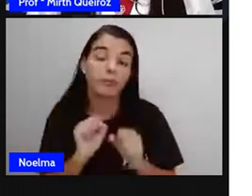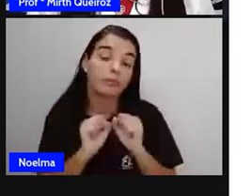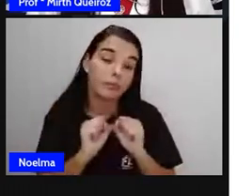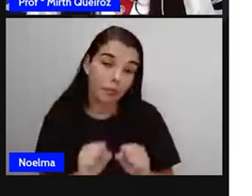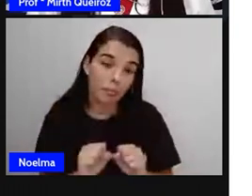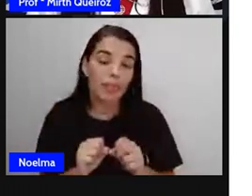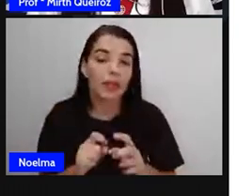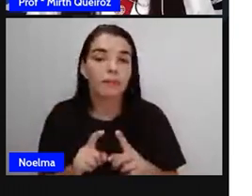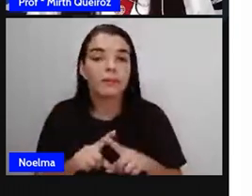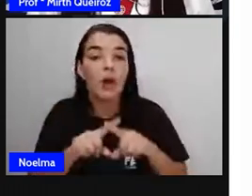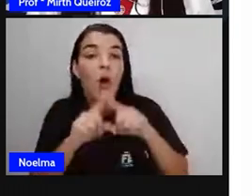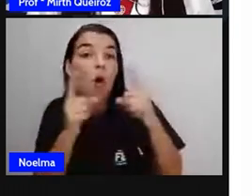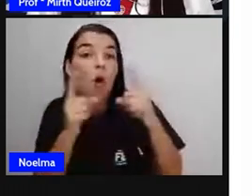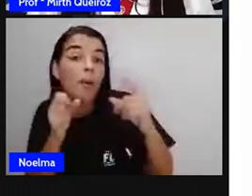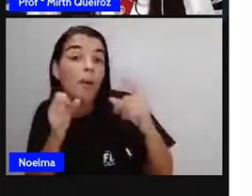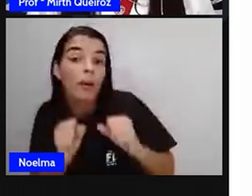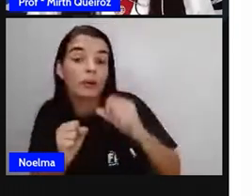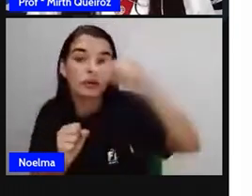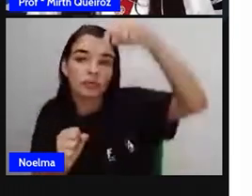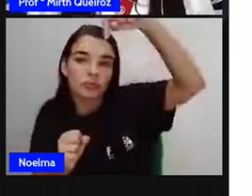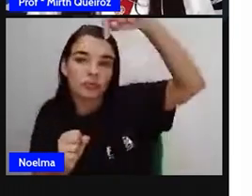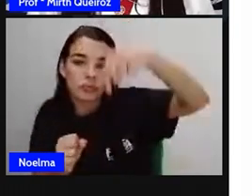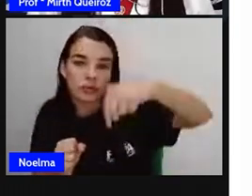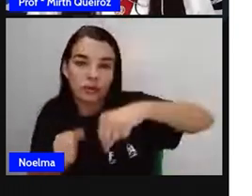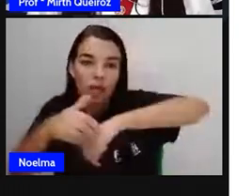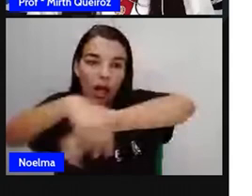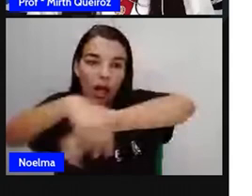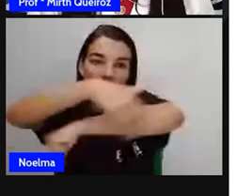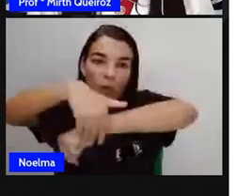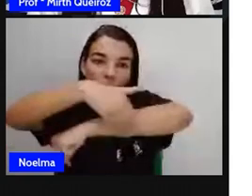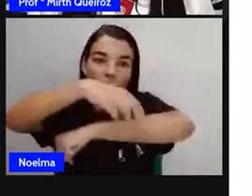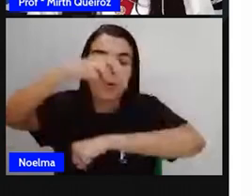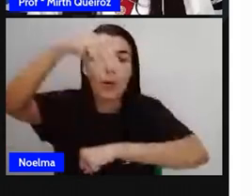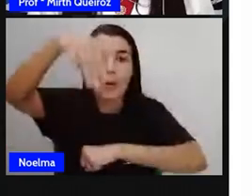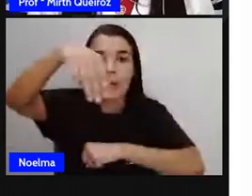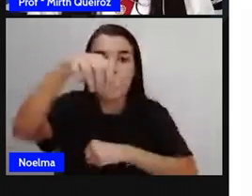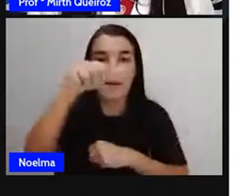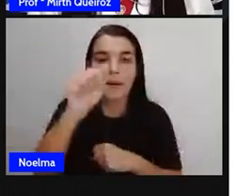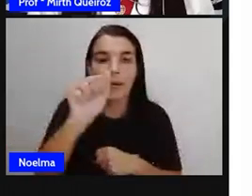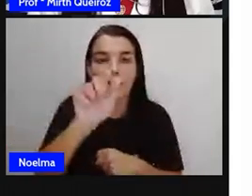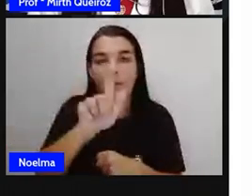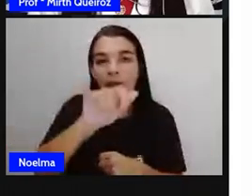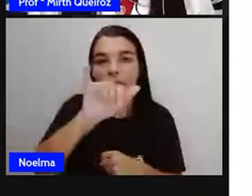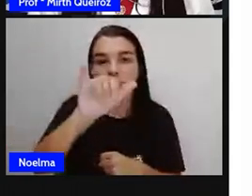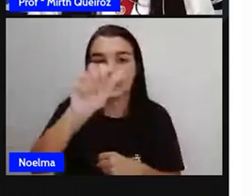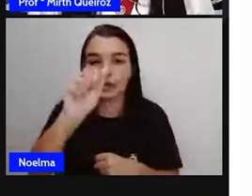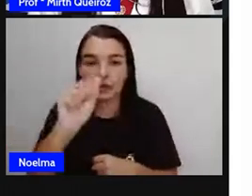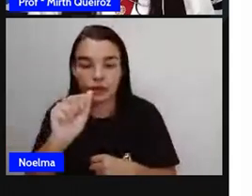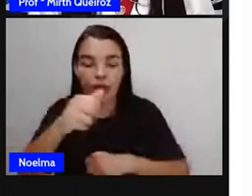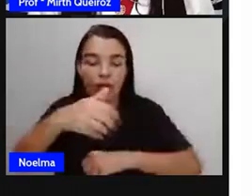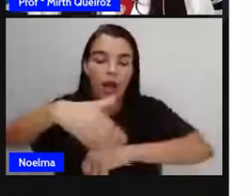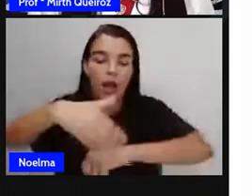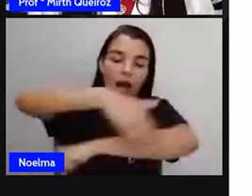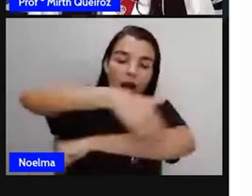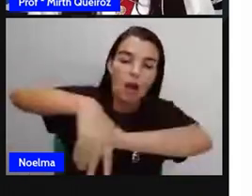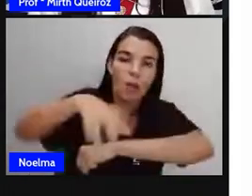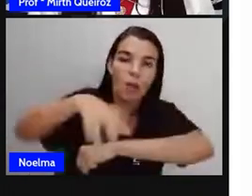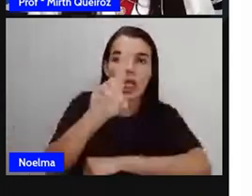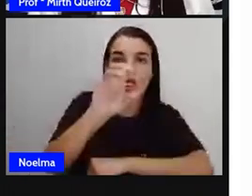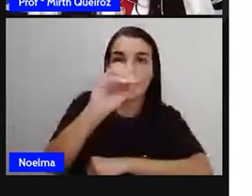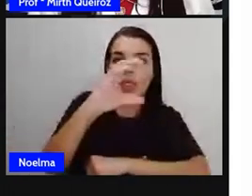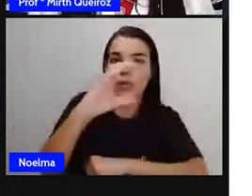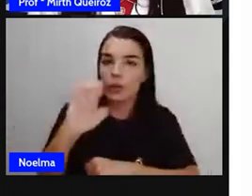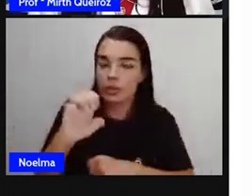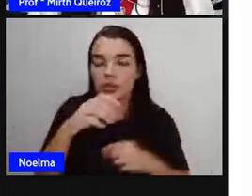passar aí, ó, da Rua das Oliveiras, a Rua da Magia, entrando na Rua Doce, a gente